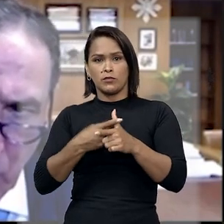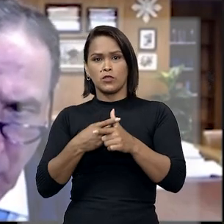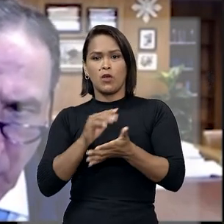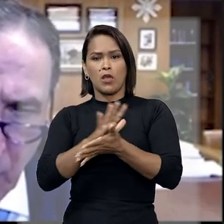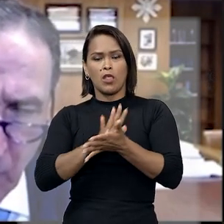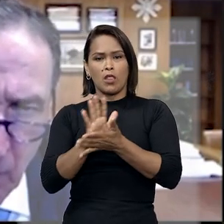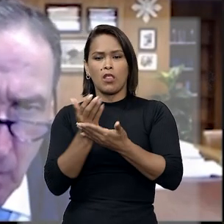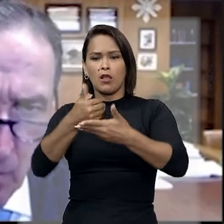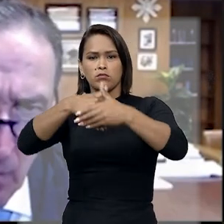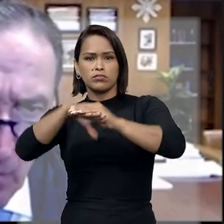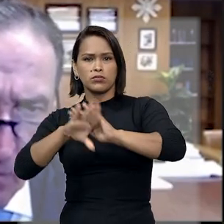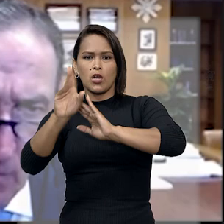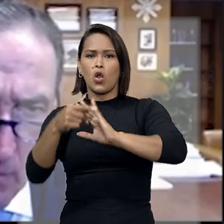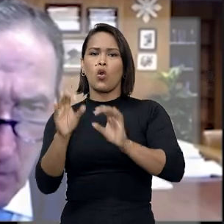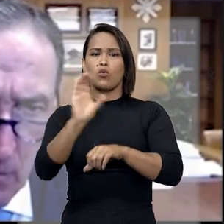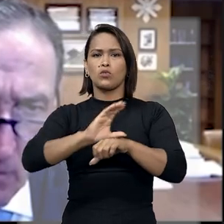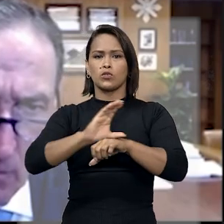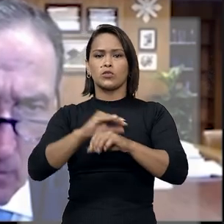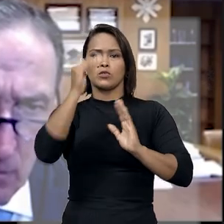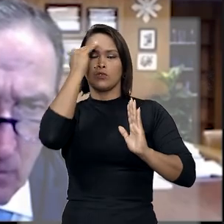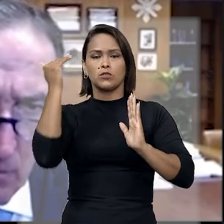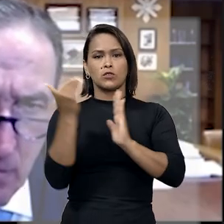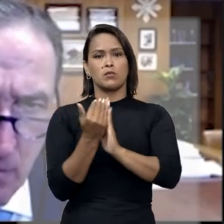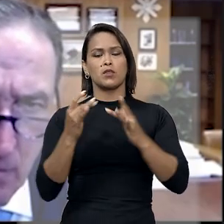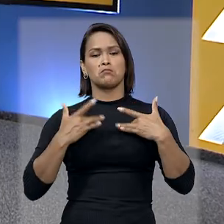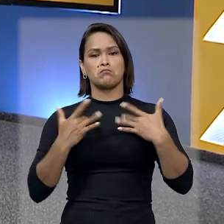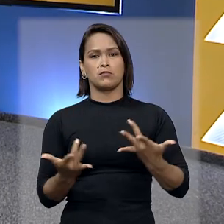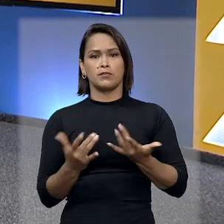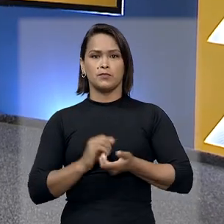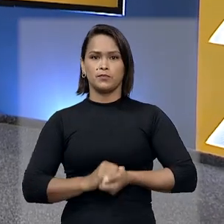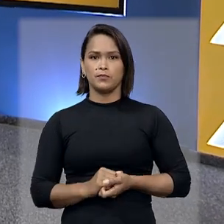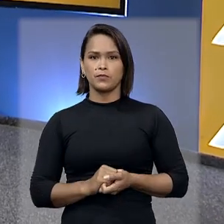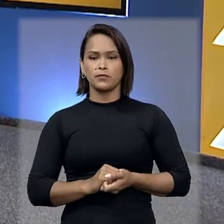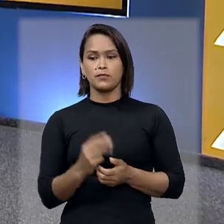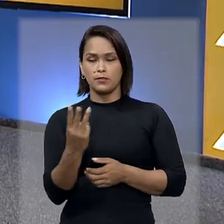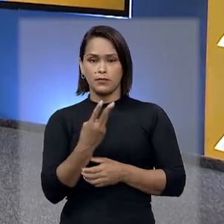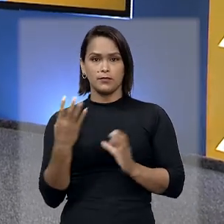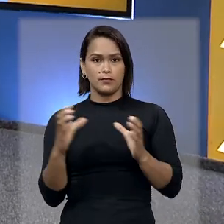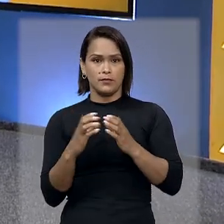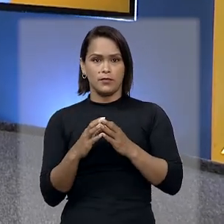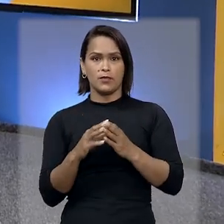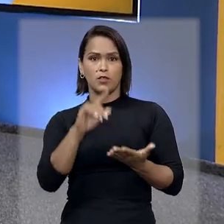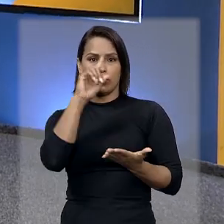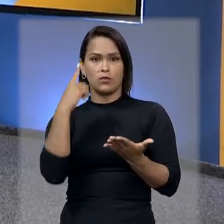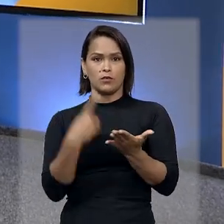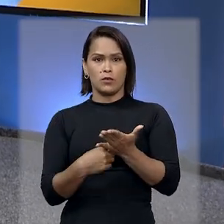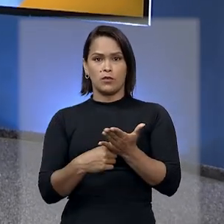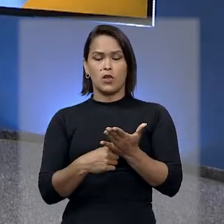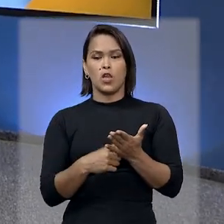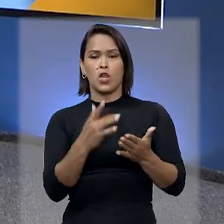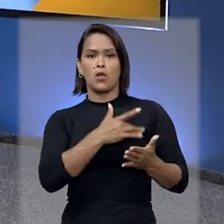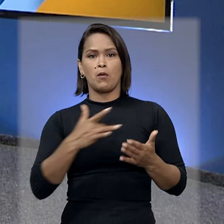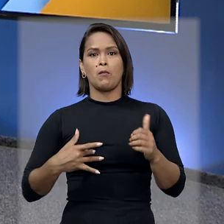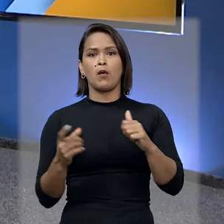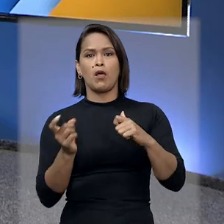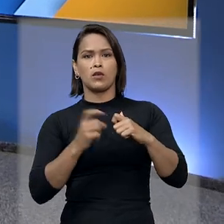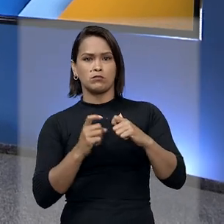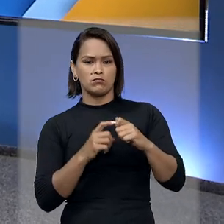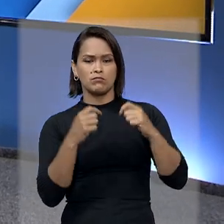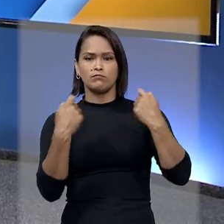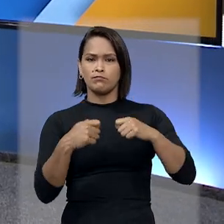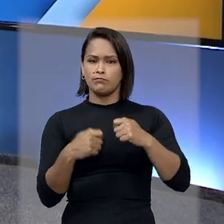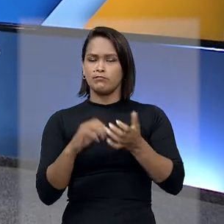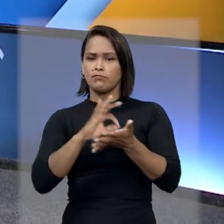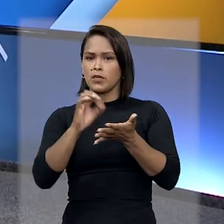reservas ou constituição de obrigação solidária. A terceira turma confirmou que um plano de saúde deve